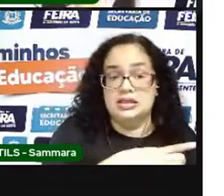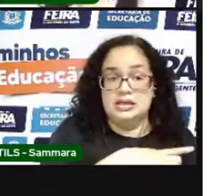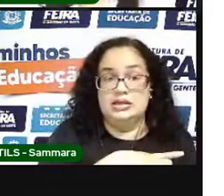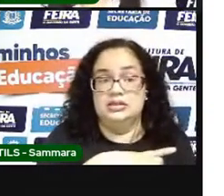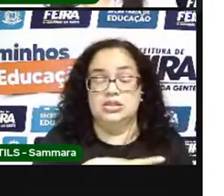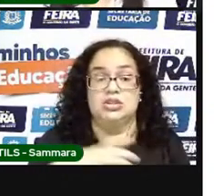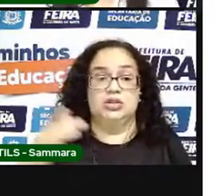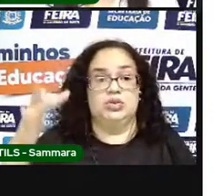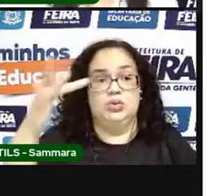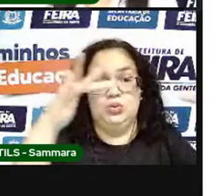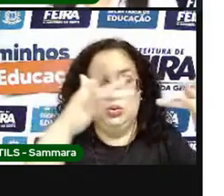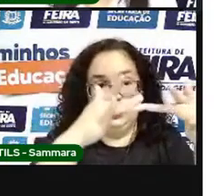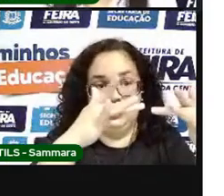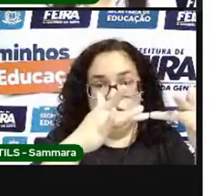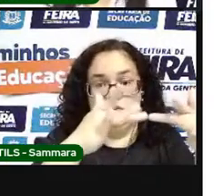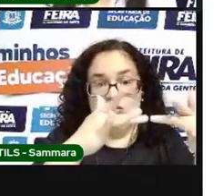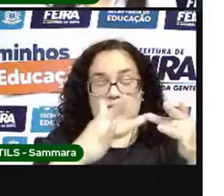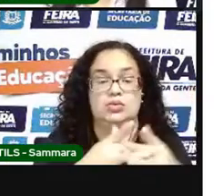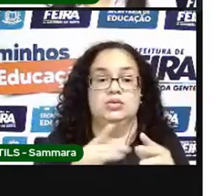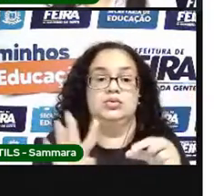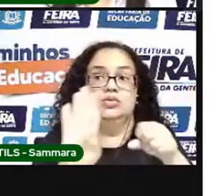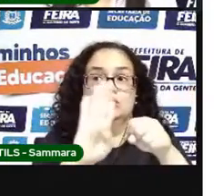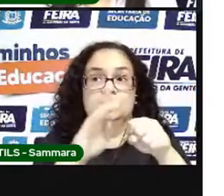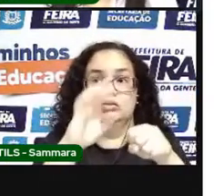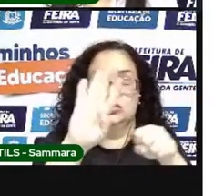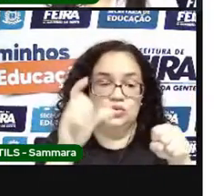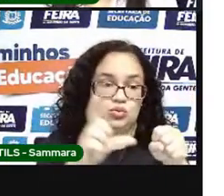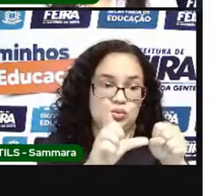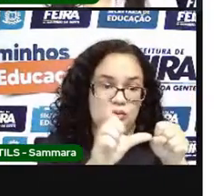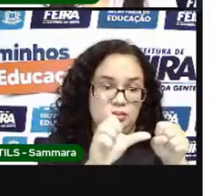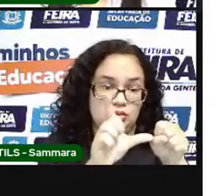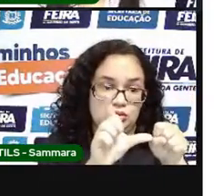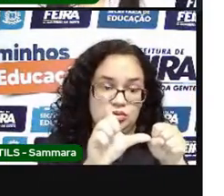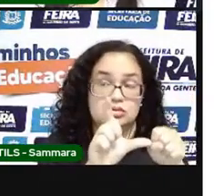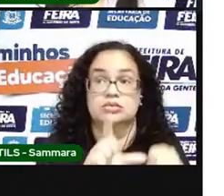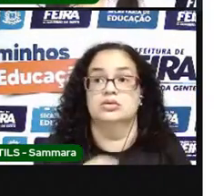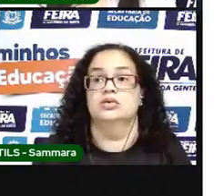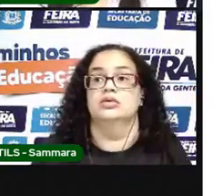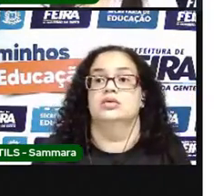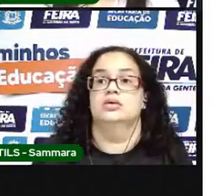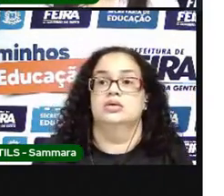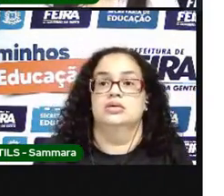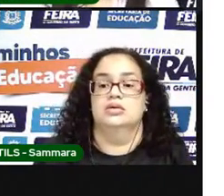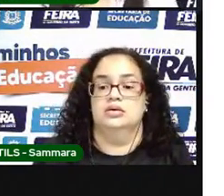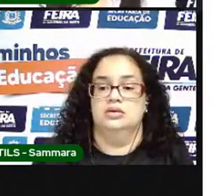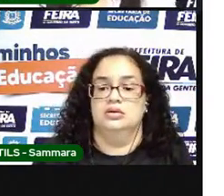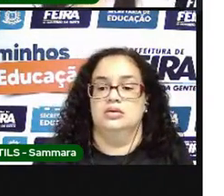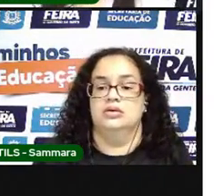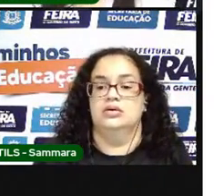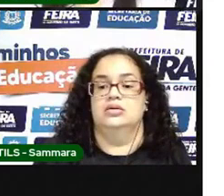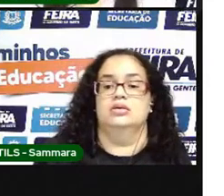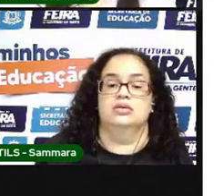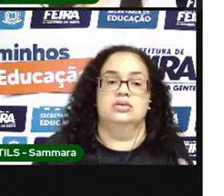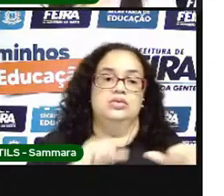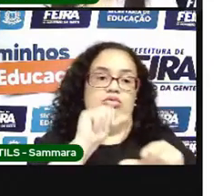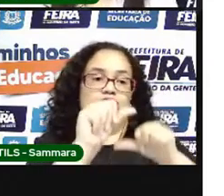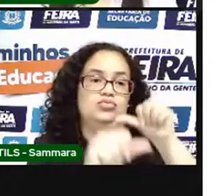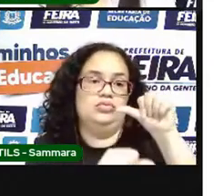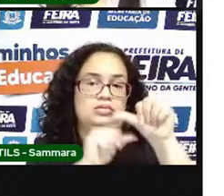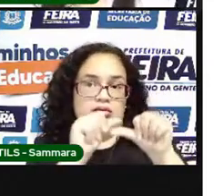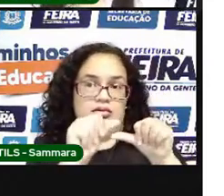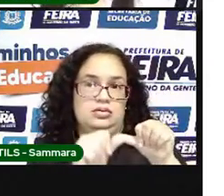conexão com o substantivo. Então, elas assustam, elas entortam,